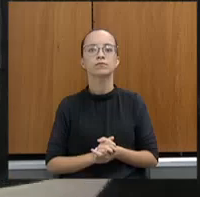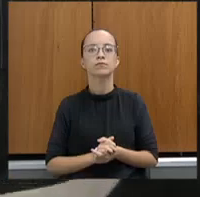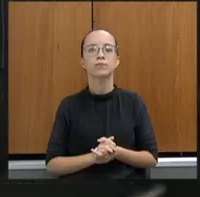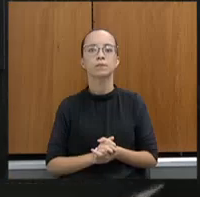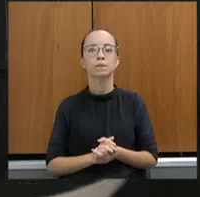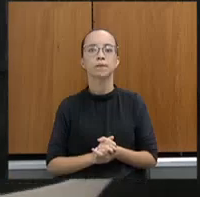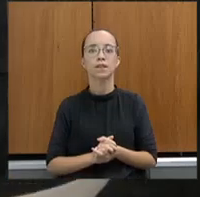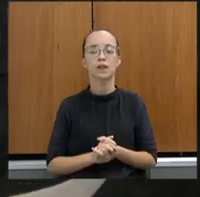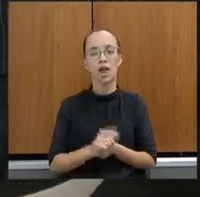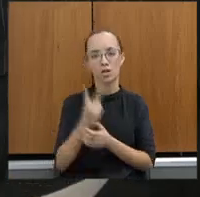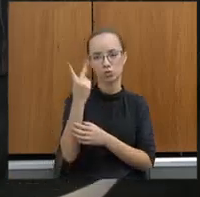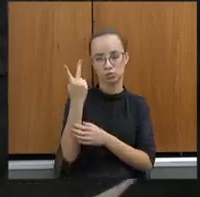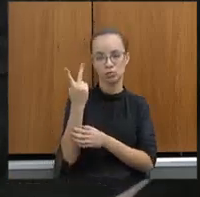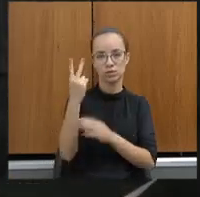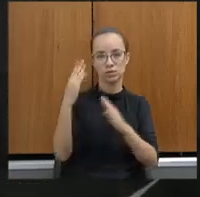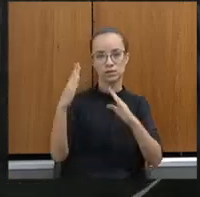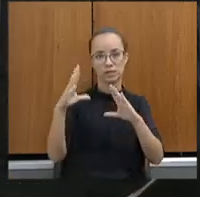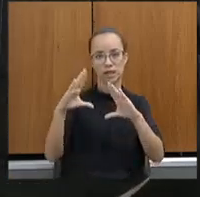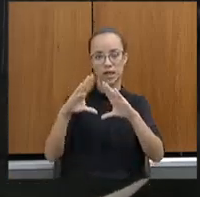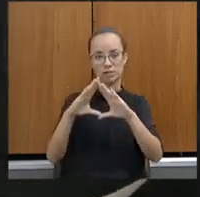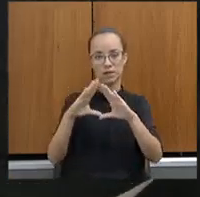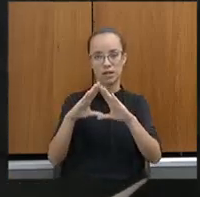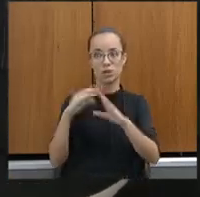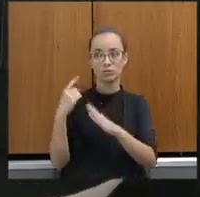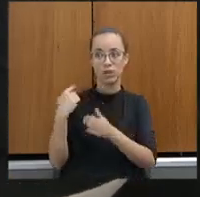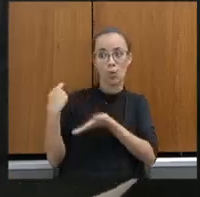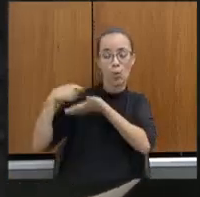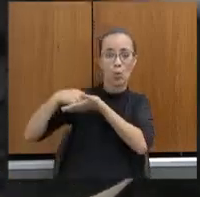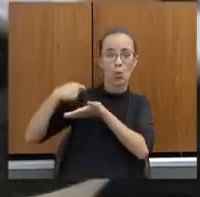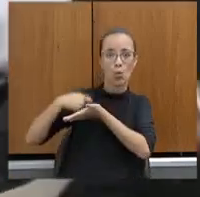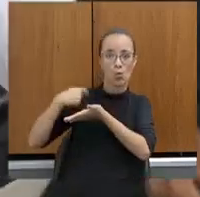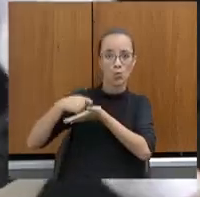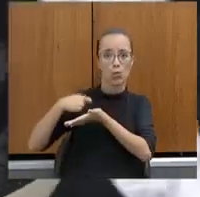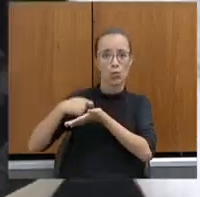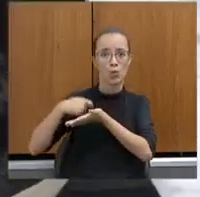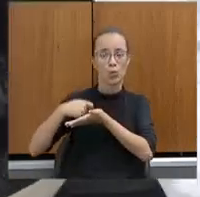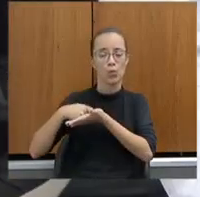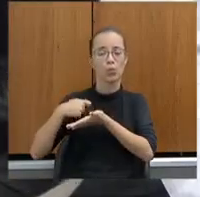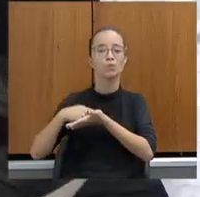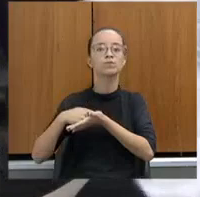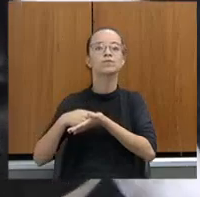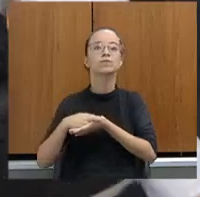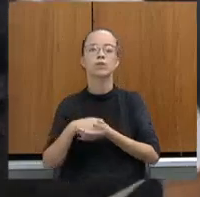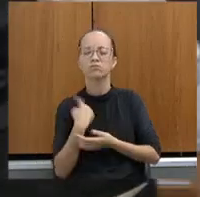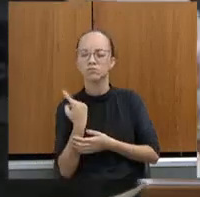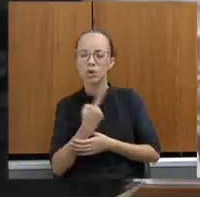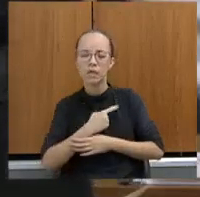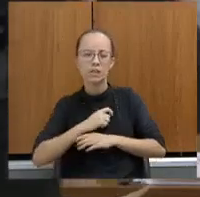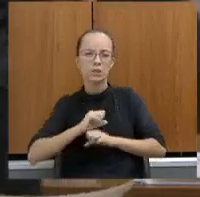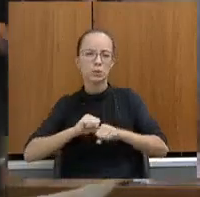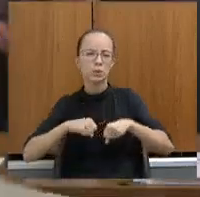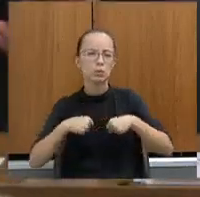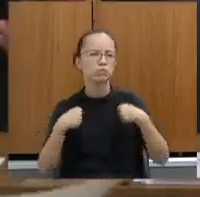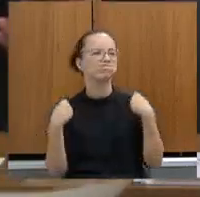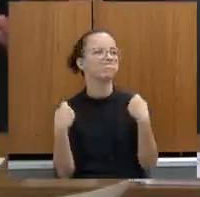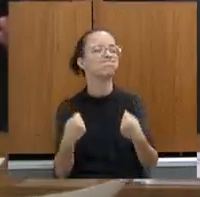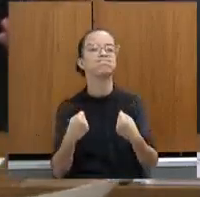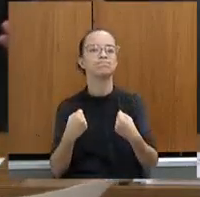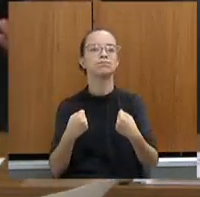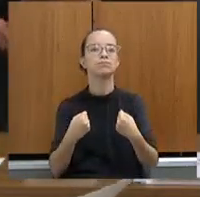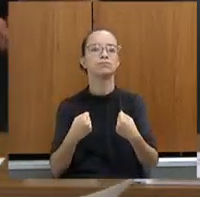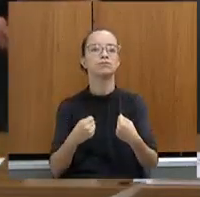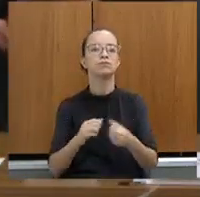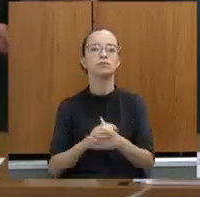assembleias, havia nos cobrado com relação às promoções e progressões. Isso foi um esforço hergúleo, principalmente